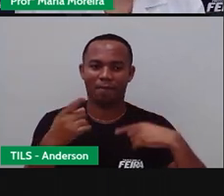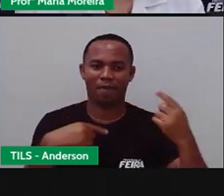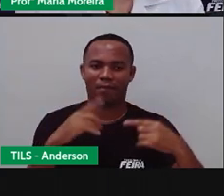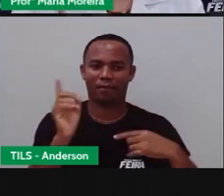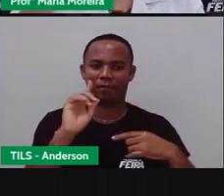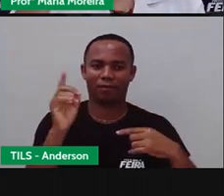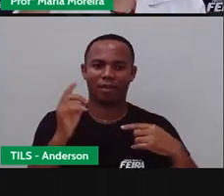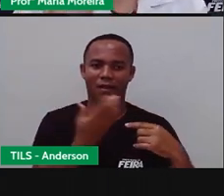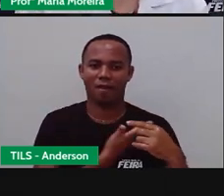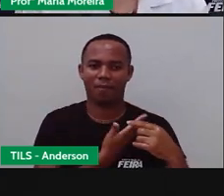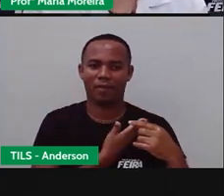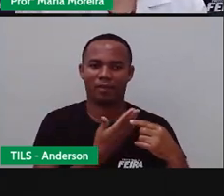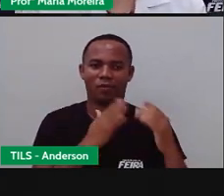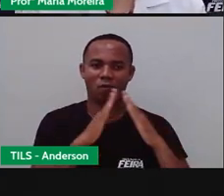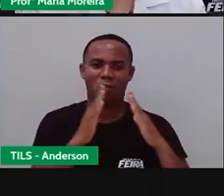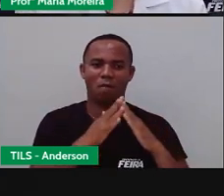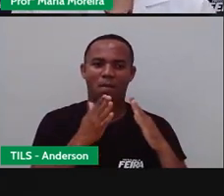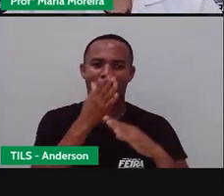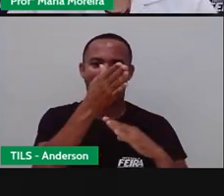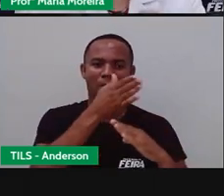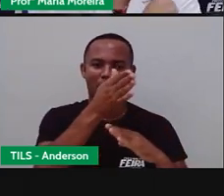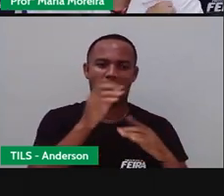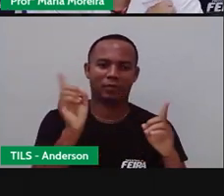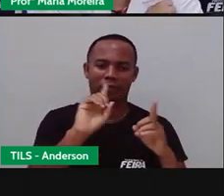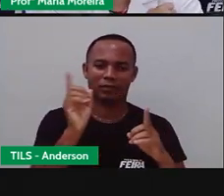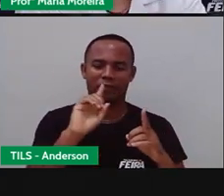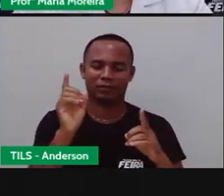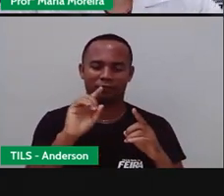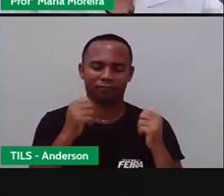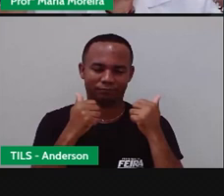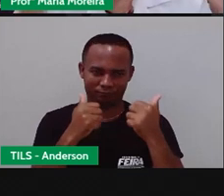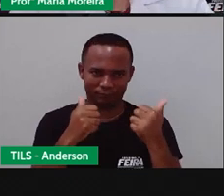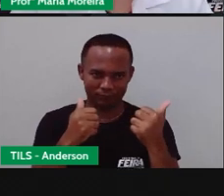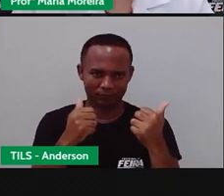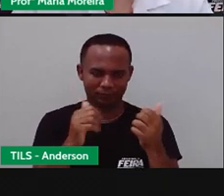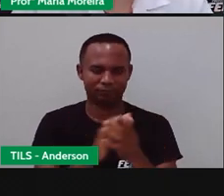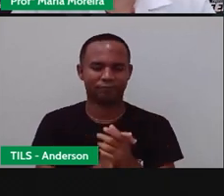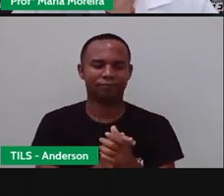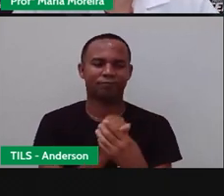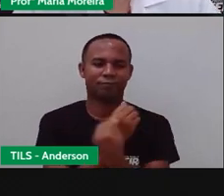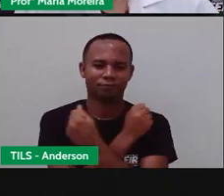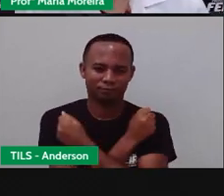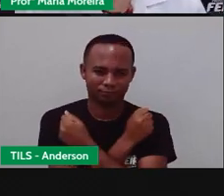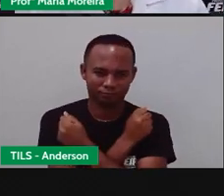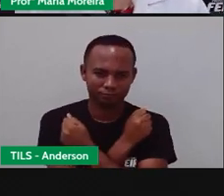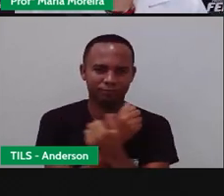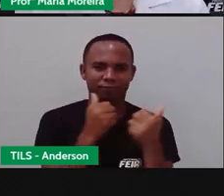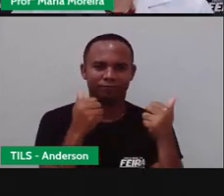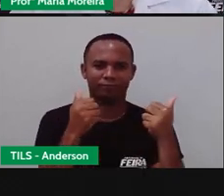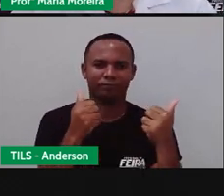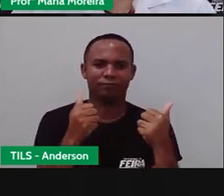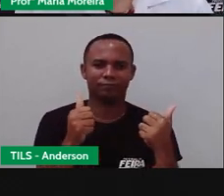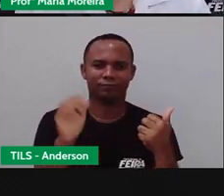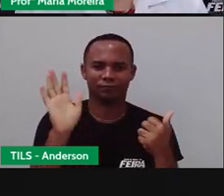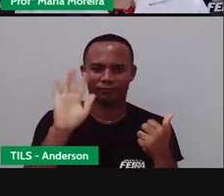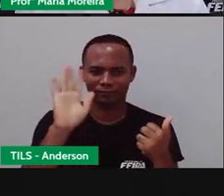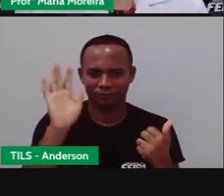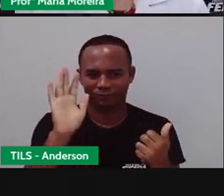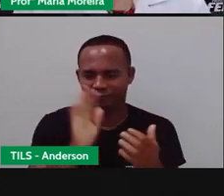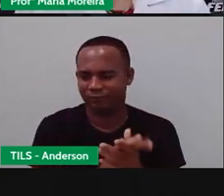bem guardadinhas para que em breve a gente possa se ver e dar aquele abraço bem apertado aquele cheiro, né? E, enfim,